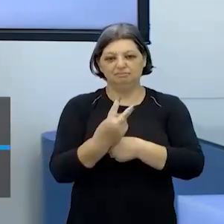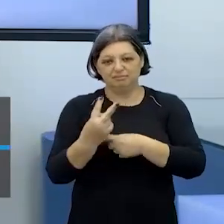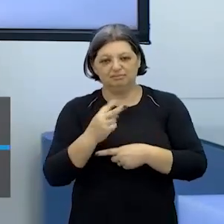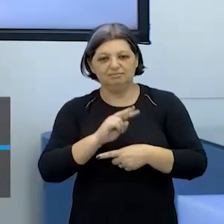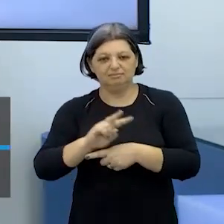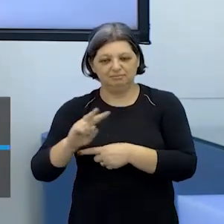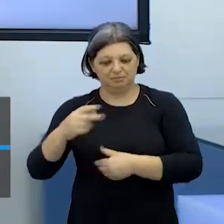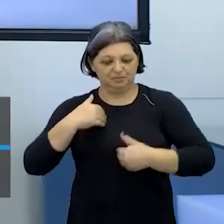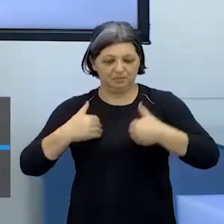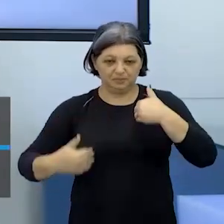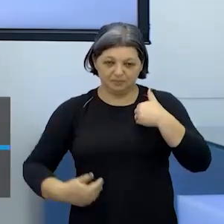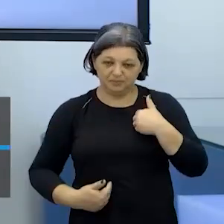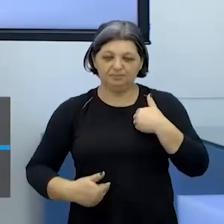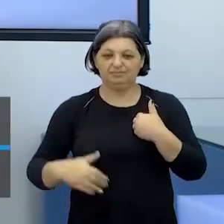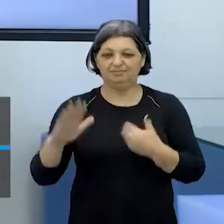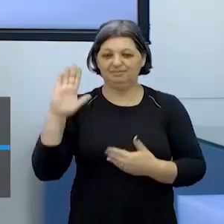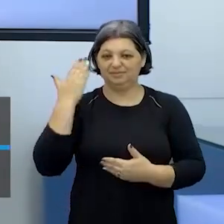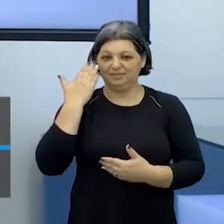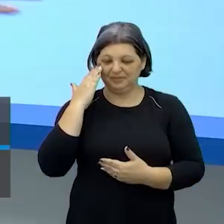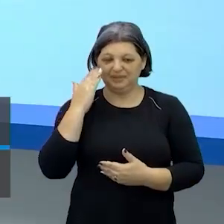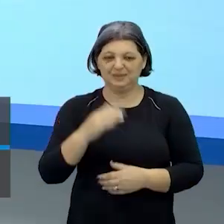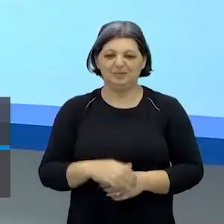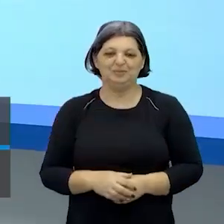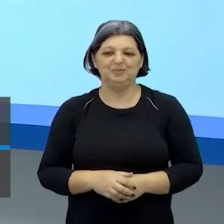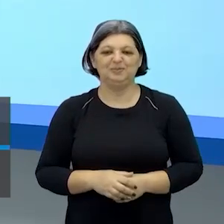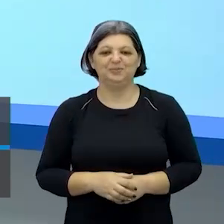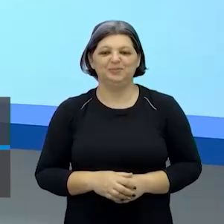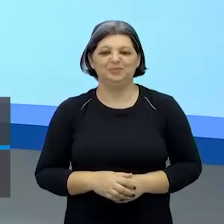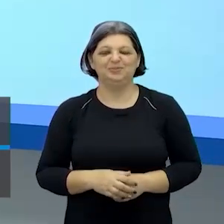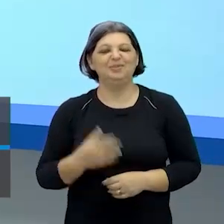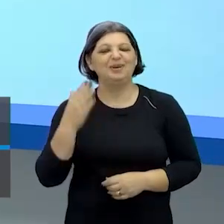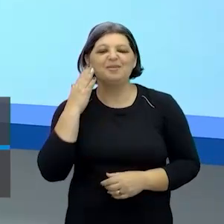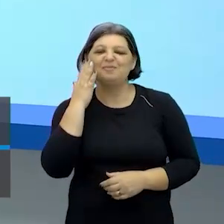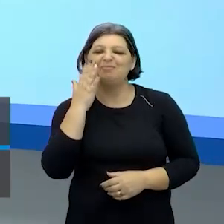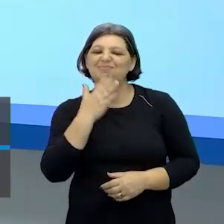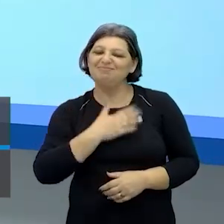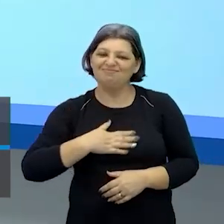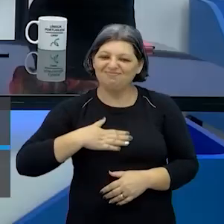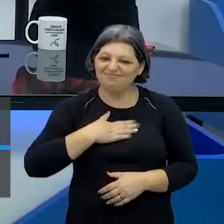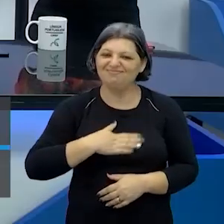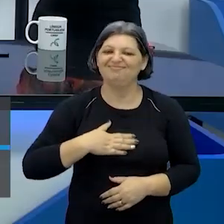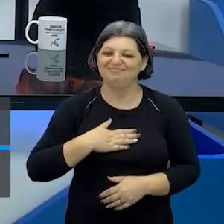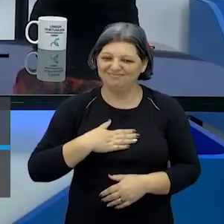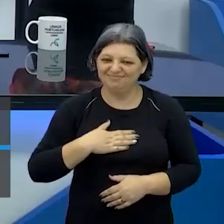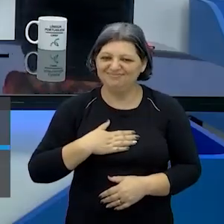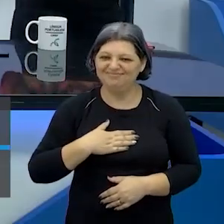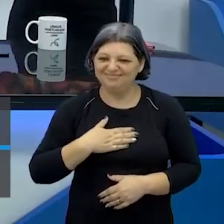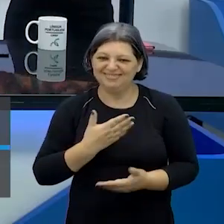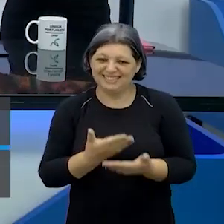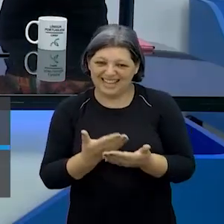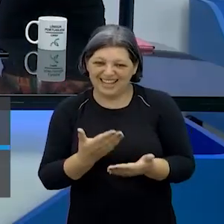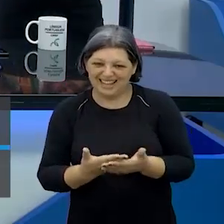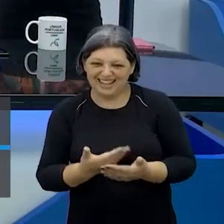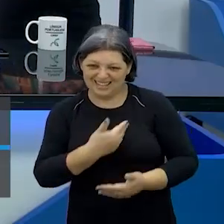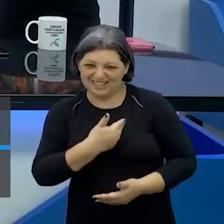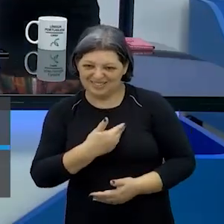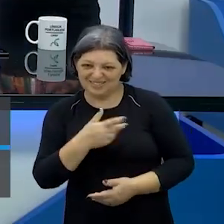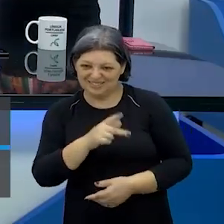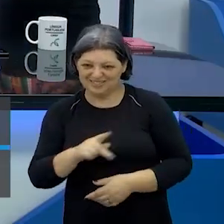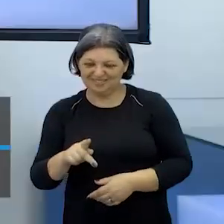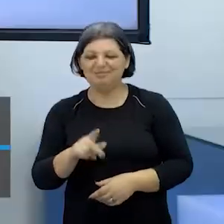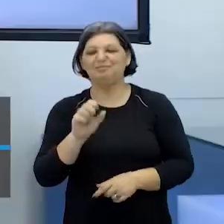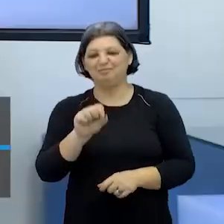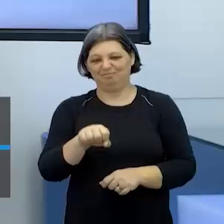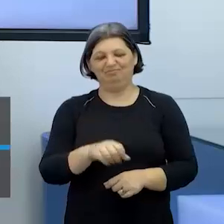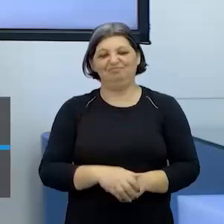corporal e assim vai mas não é delícia a gente vir junto na aula do coleguinha sim ou só ela não não é não é sim porque a gente